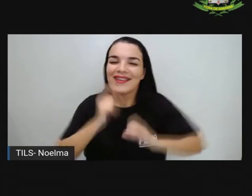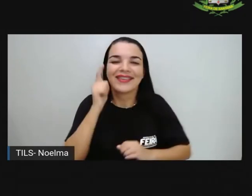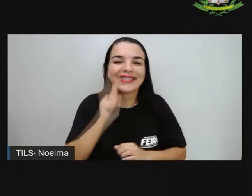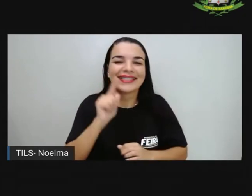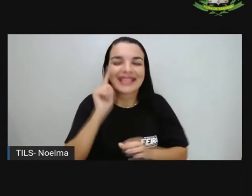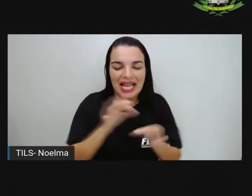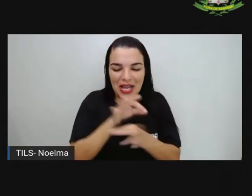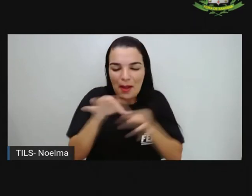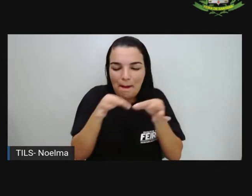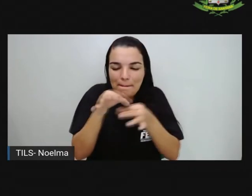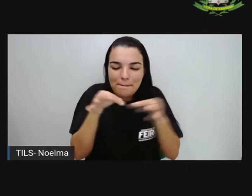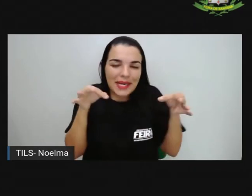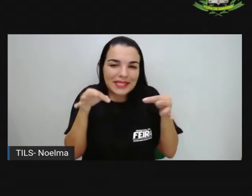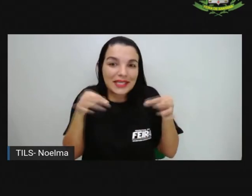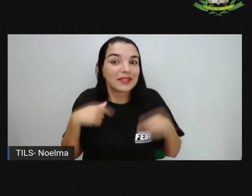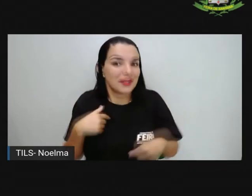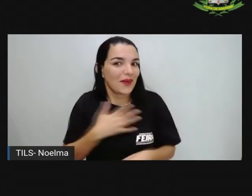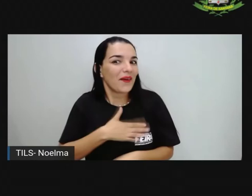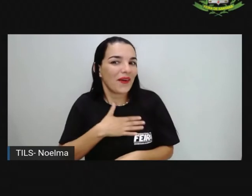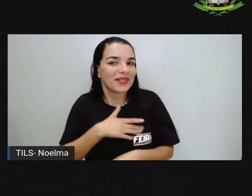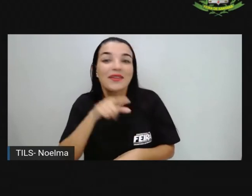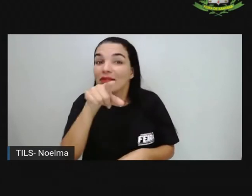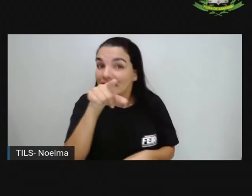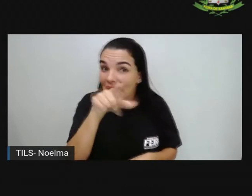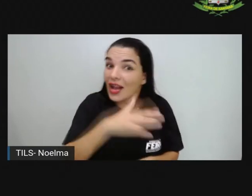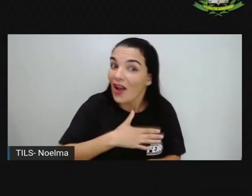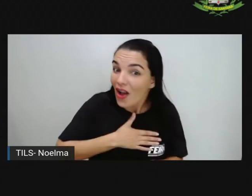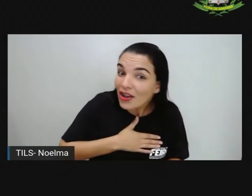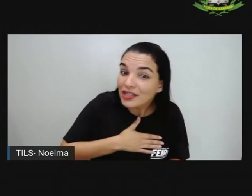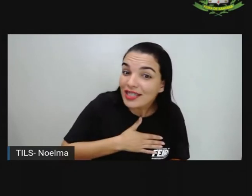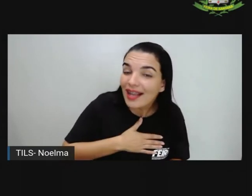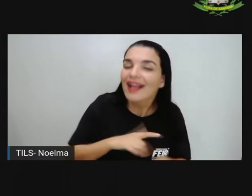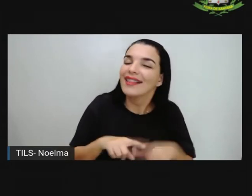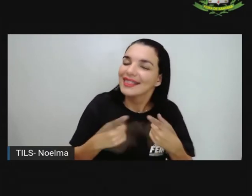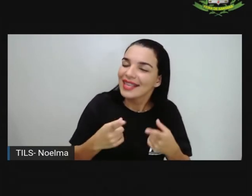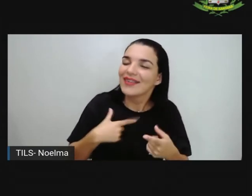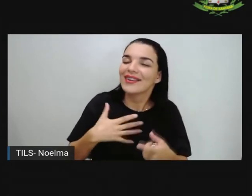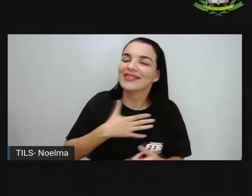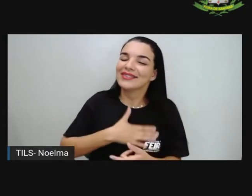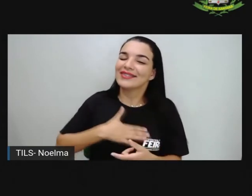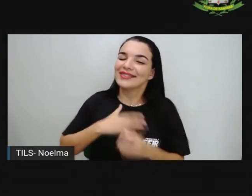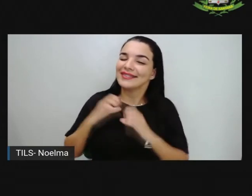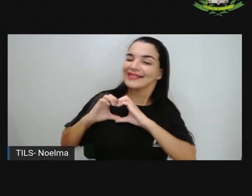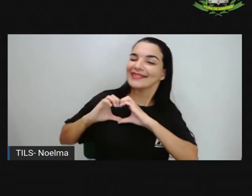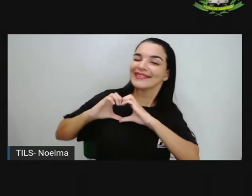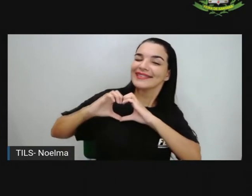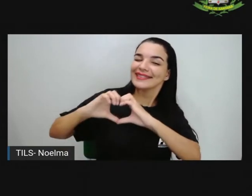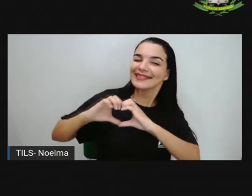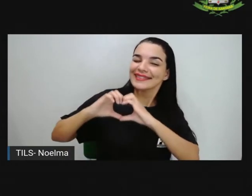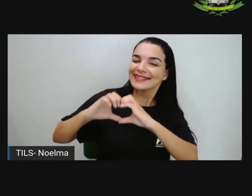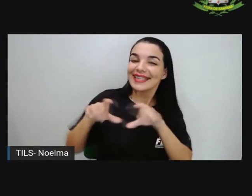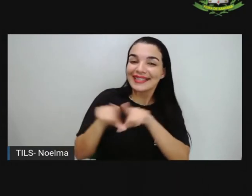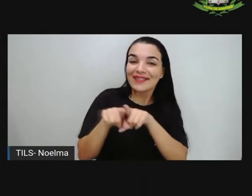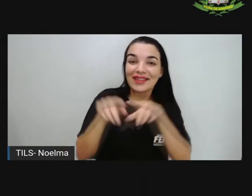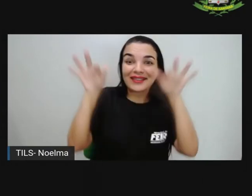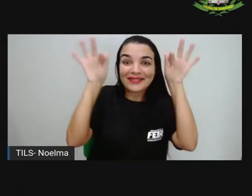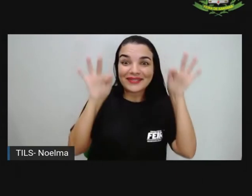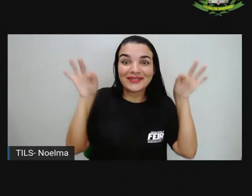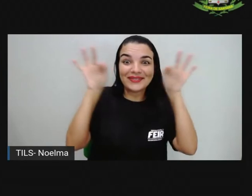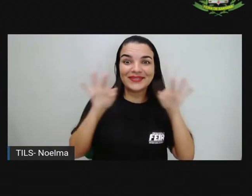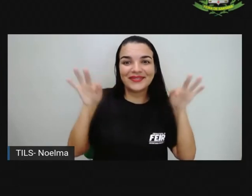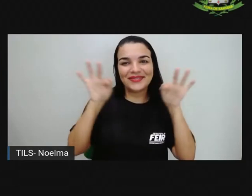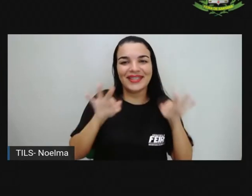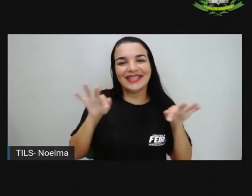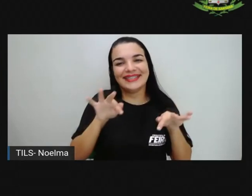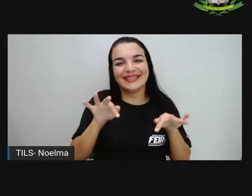gostam de ganhar presente também? A gente se sente muito, muito feliz quando a gente